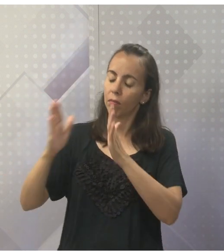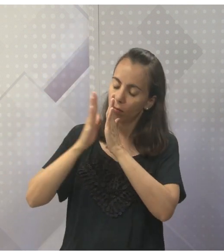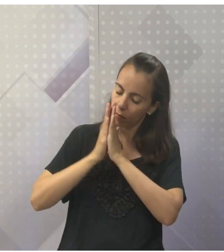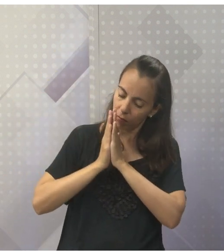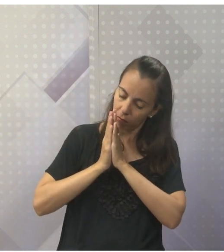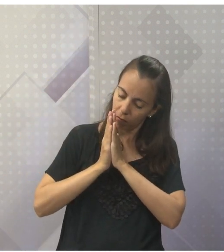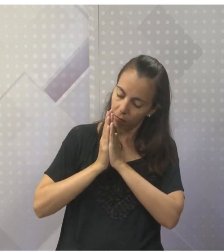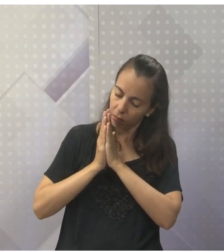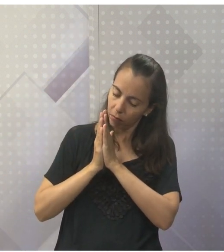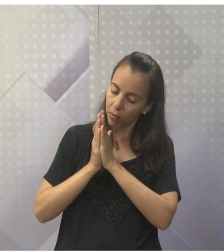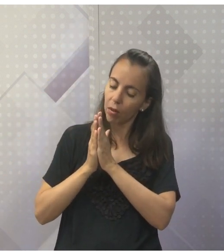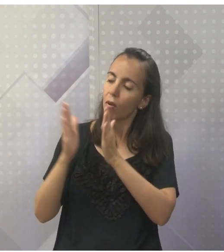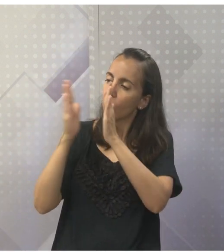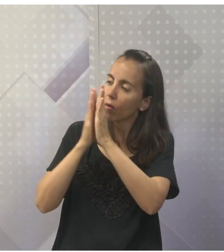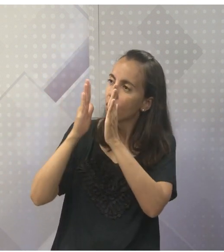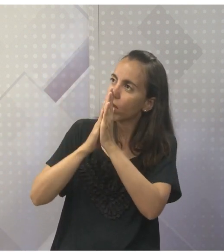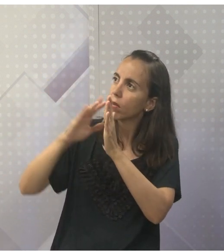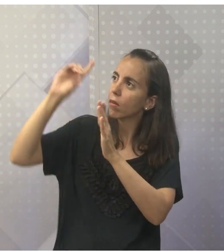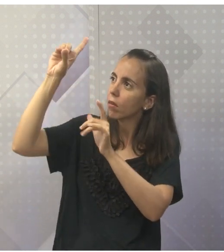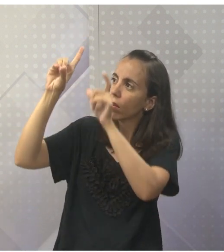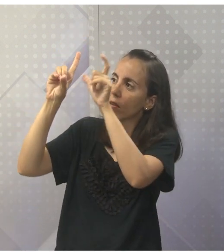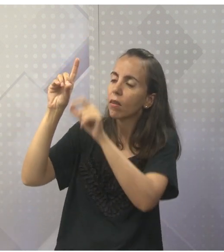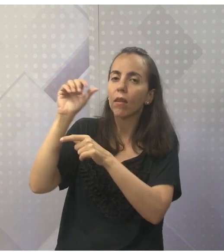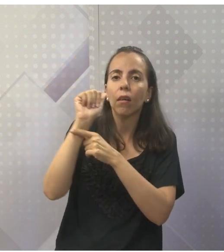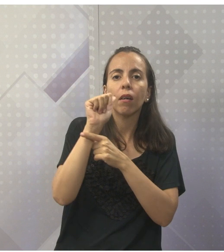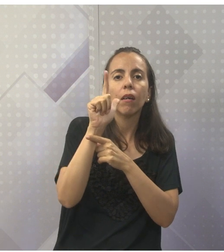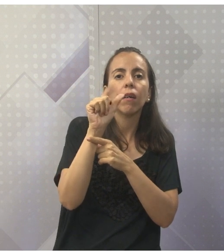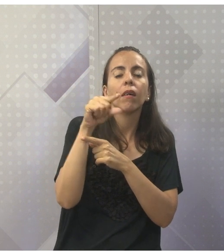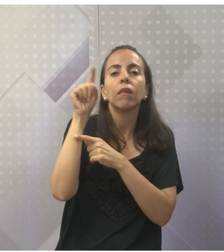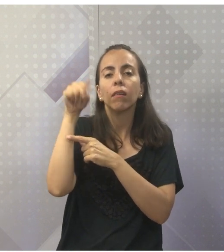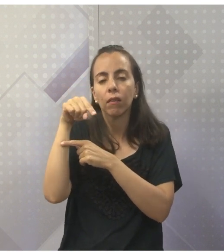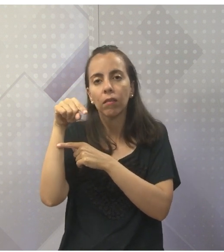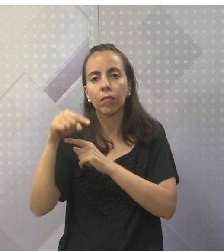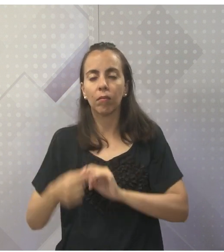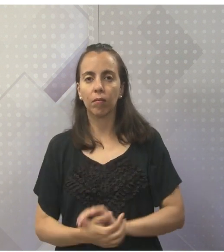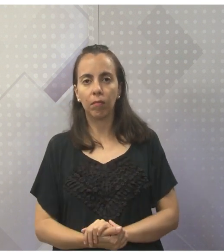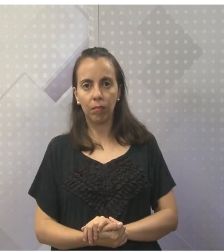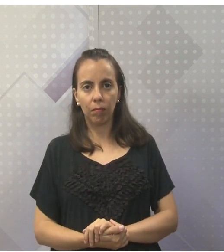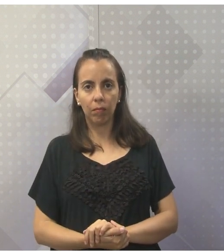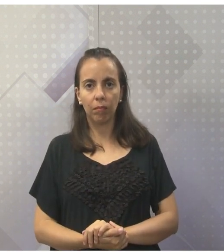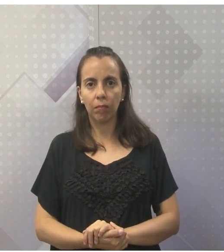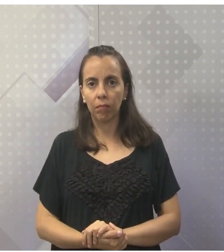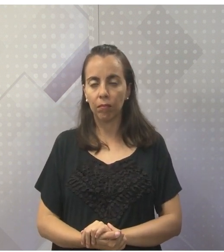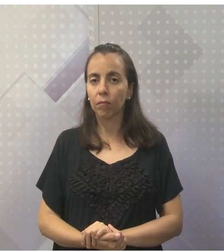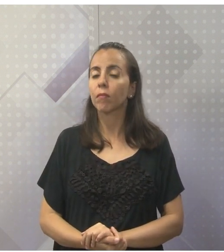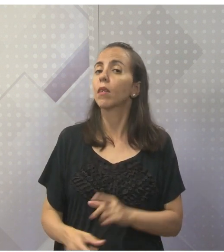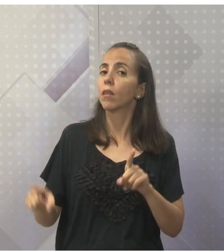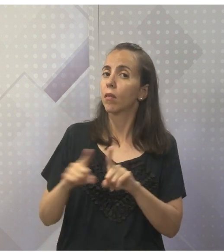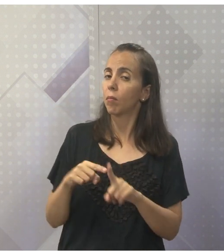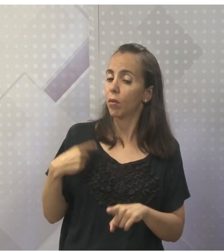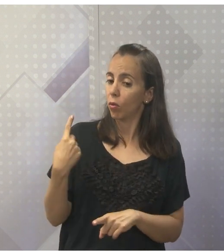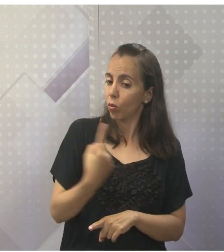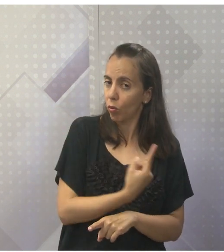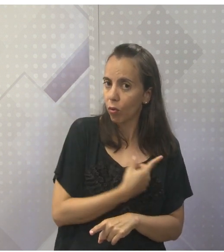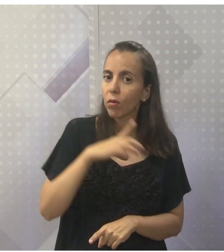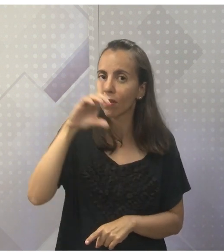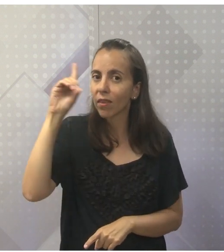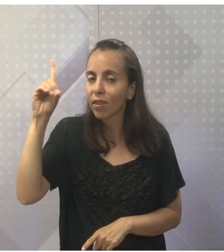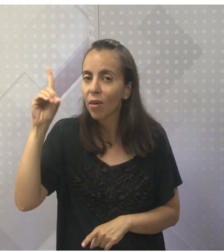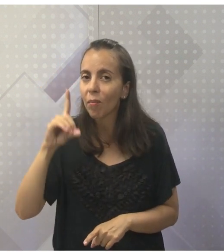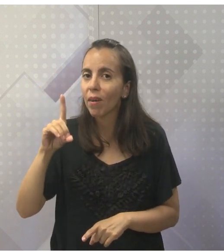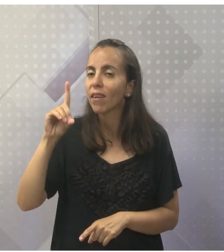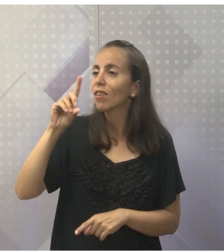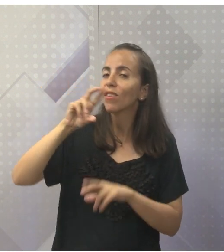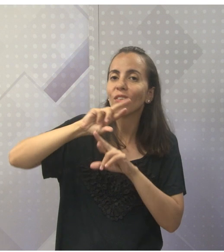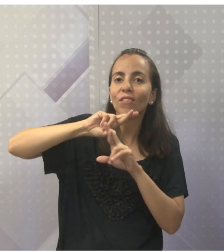oração a Alá, né? O Deus do Islã, que é também o nosso Deus, só que de nomes